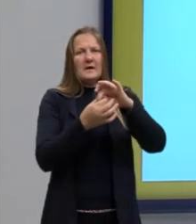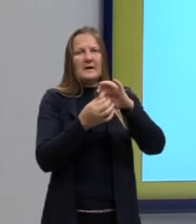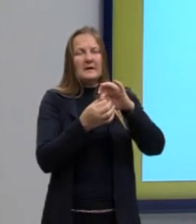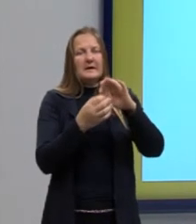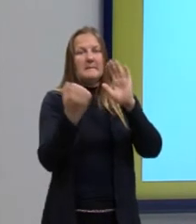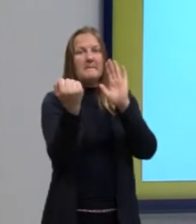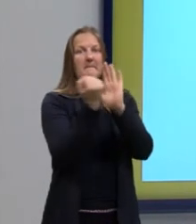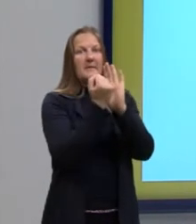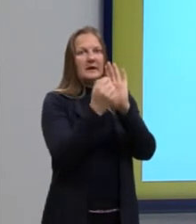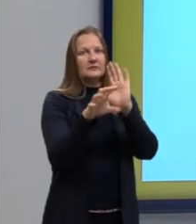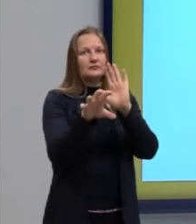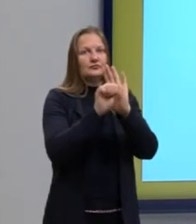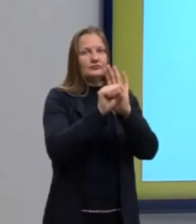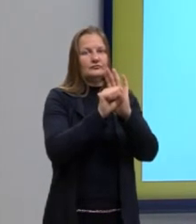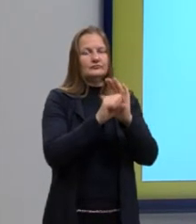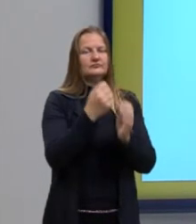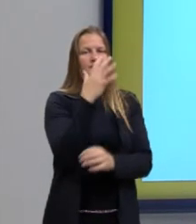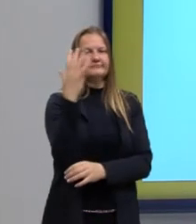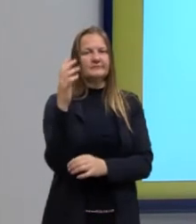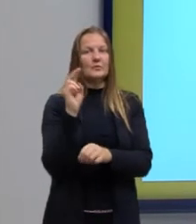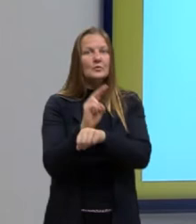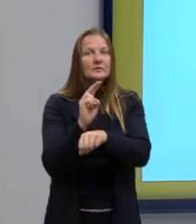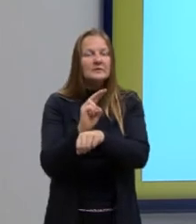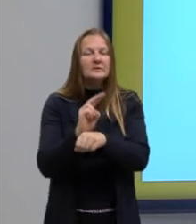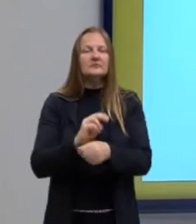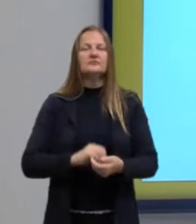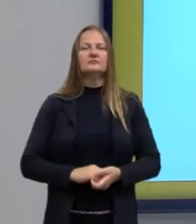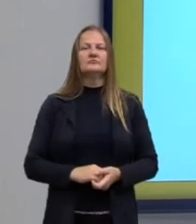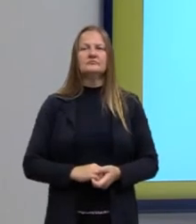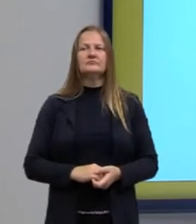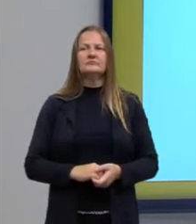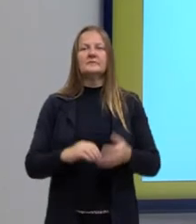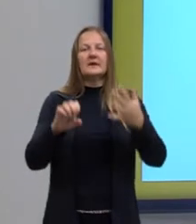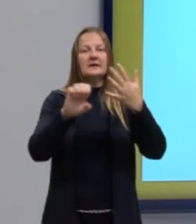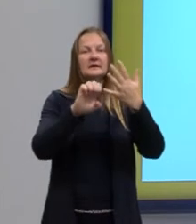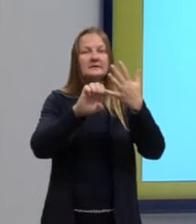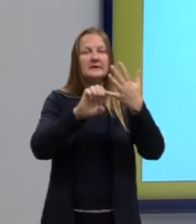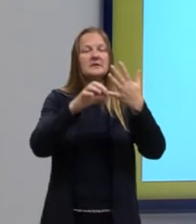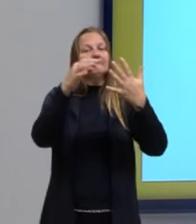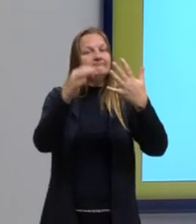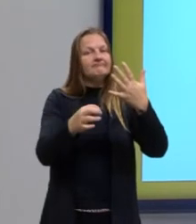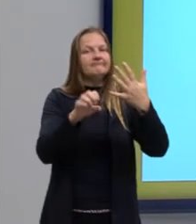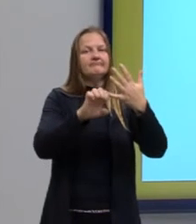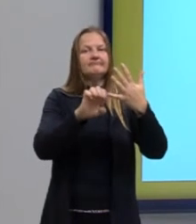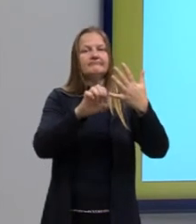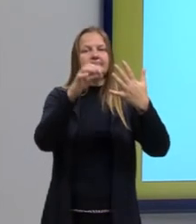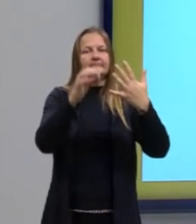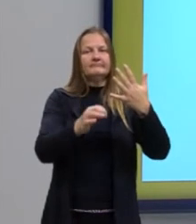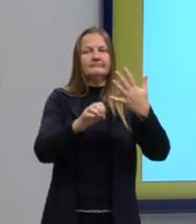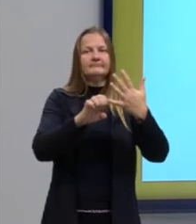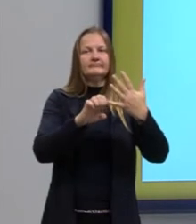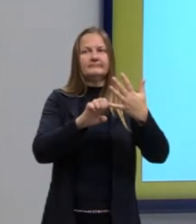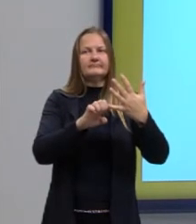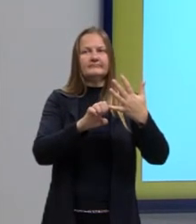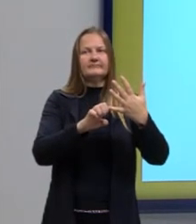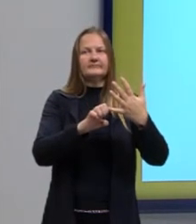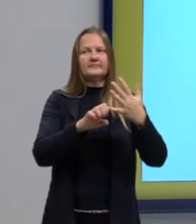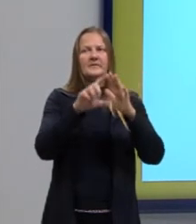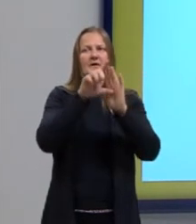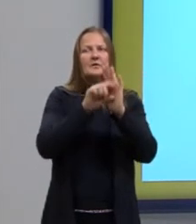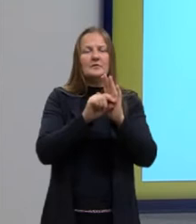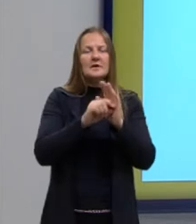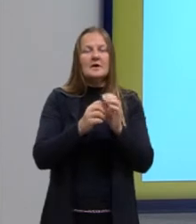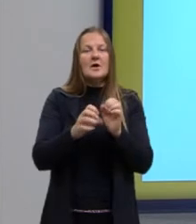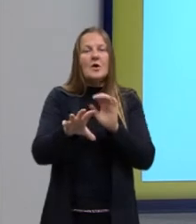à redução dos impactos ambientais e biosurfactantes. E a que restou, então, é a letra E. Reduzir a